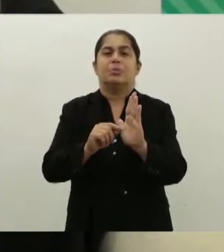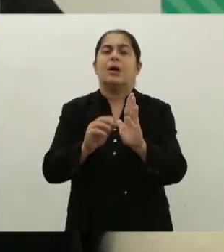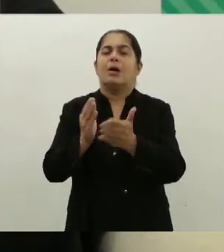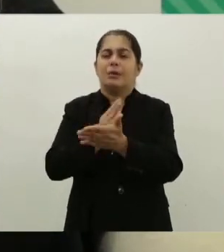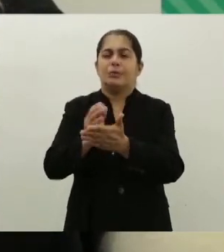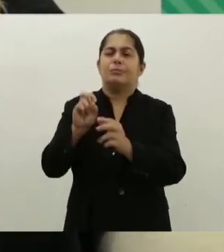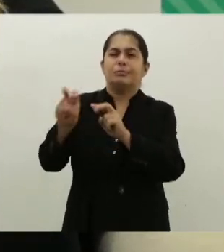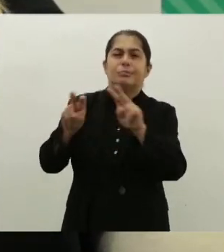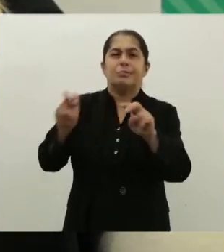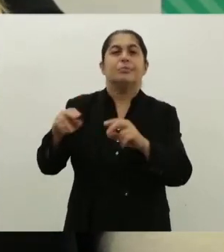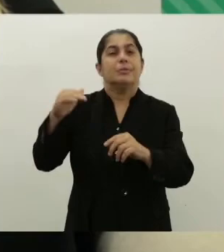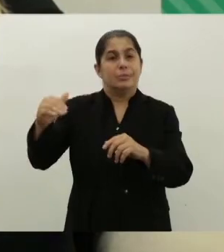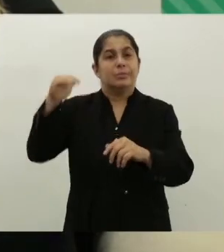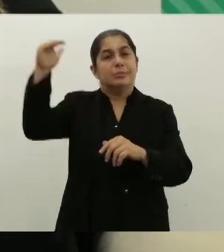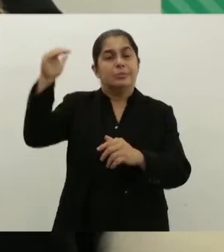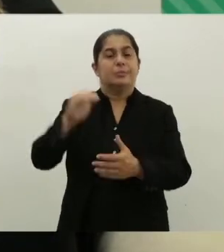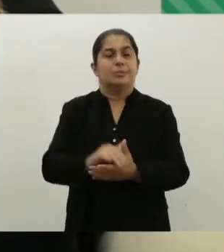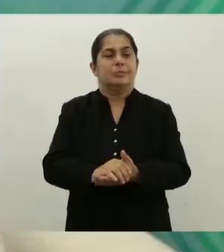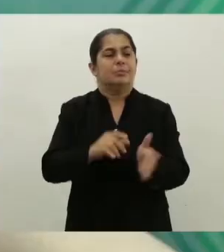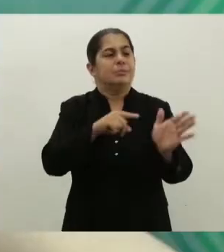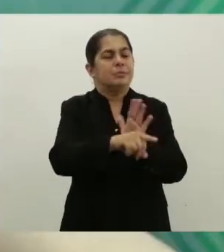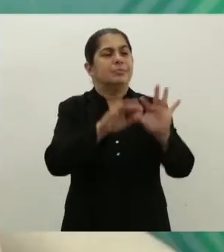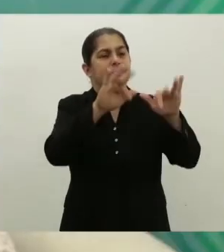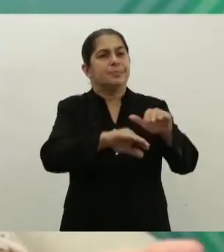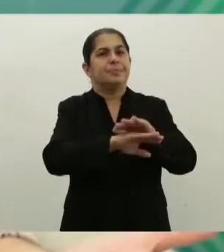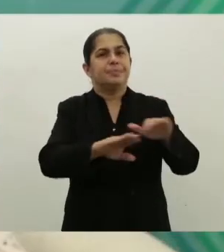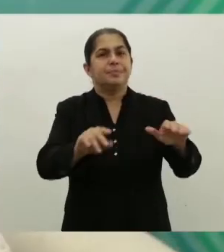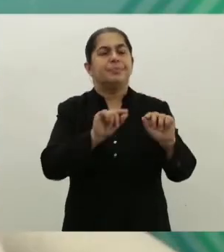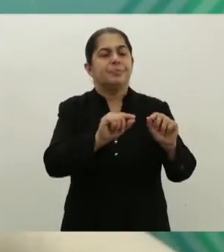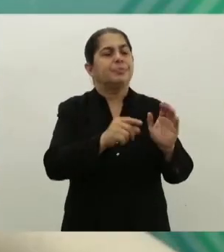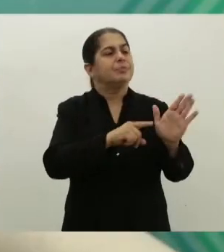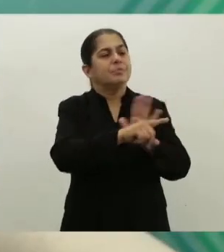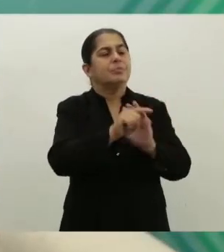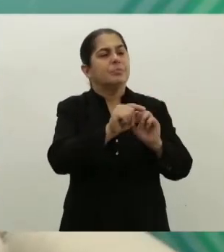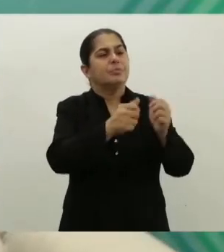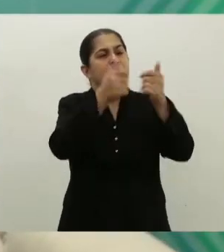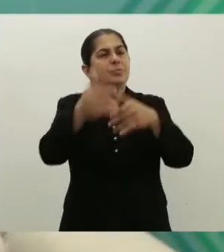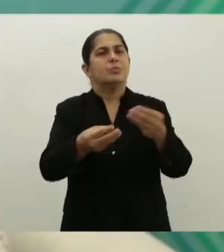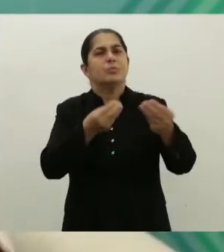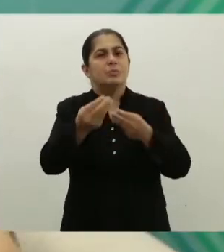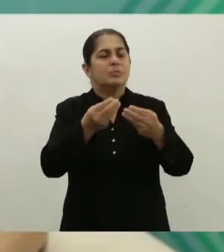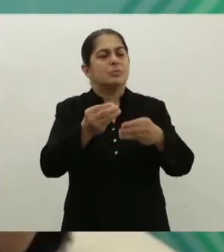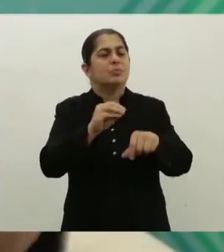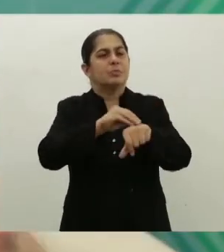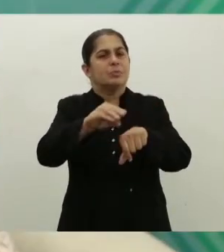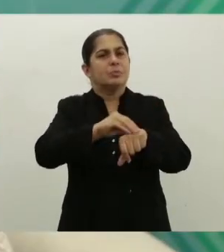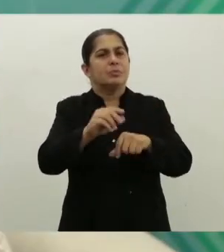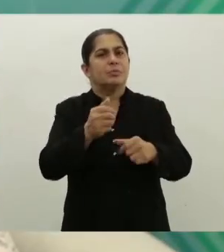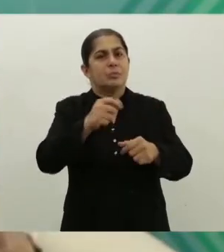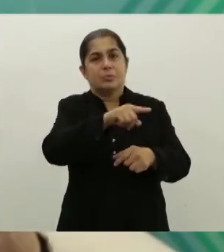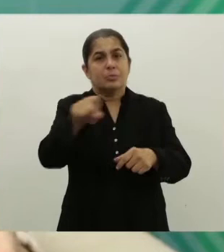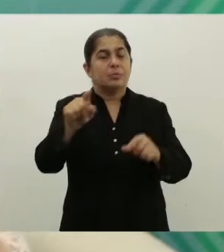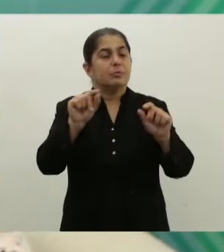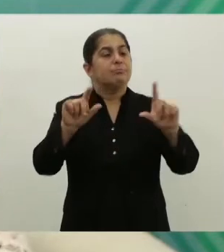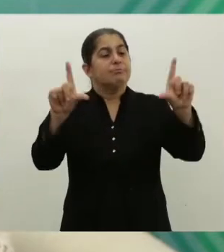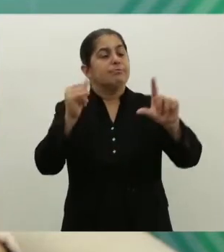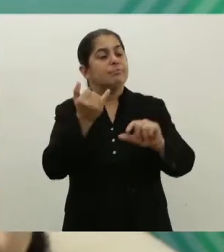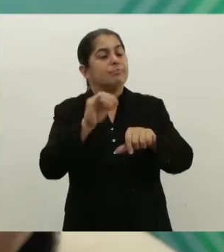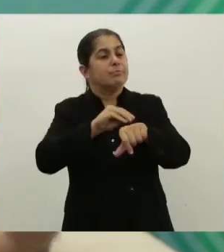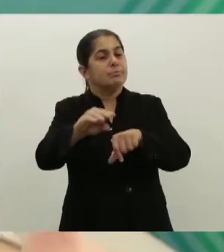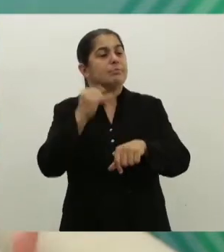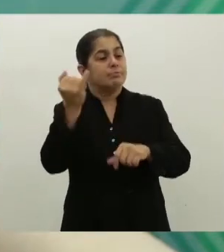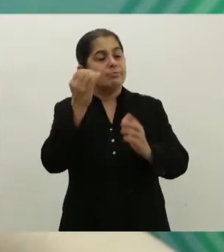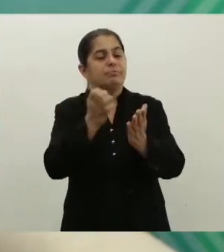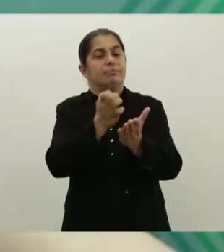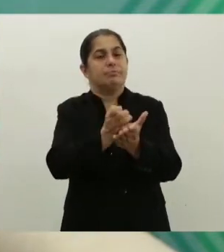prática as infrações que são praticadas por adolescentes. Proventura, para finalizar nossa entrevista, gostaria que a senhora destacasse aos telespectadores a